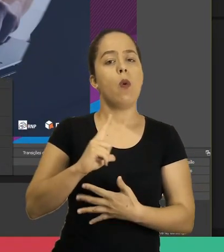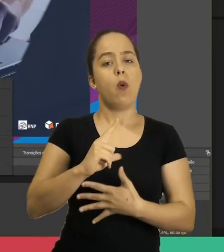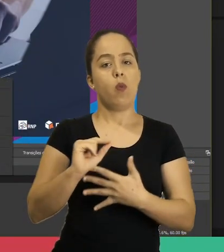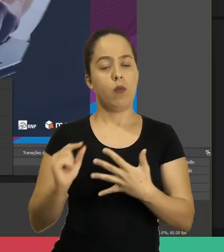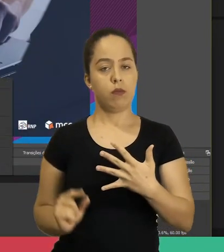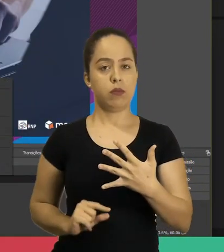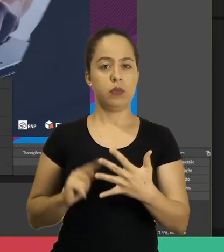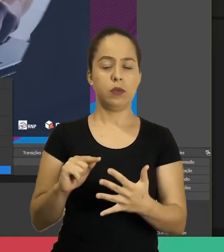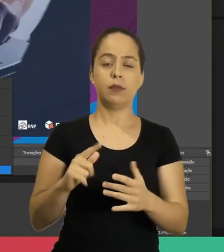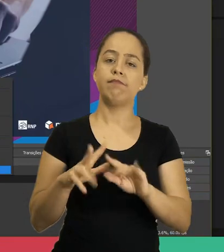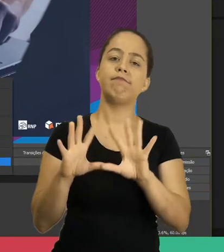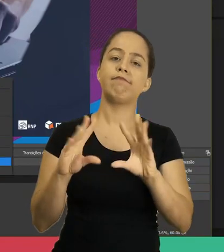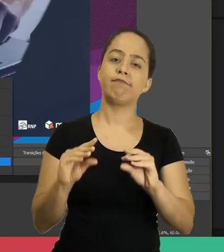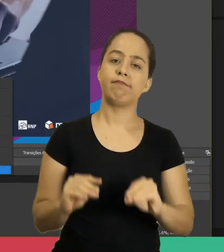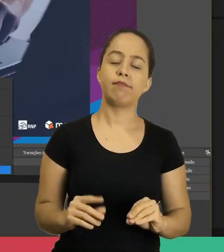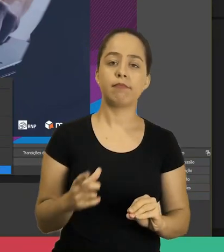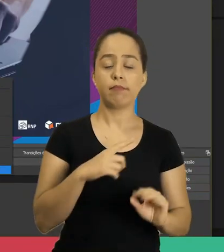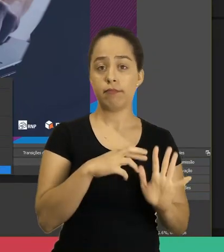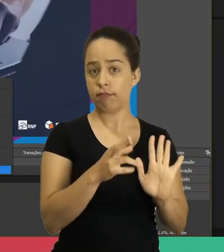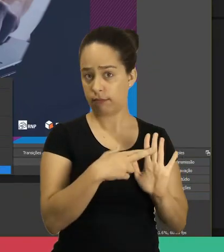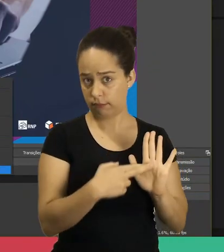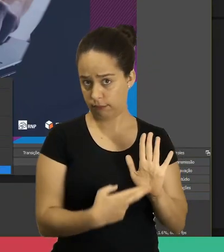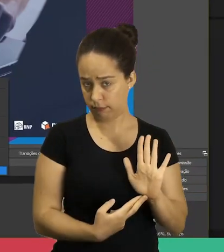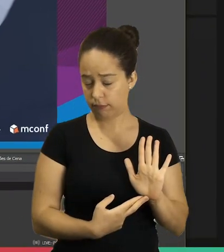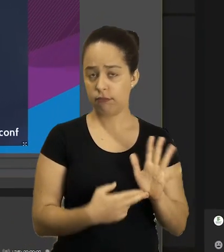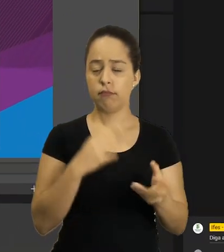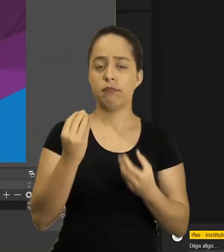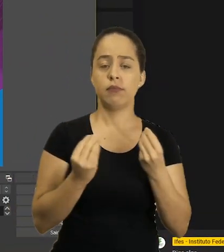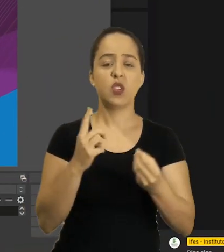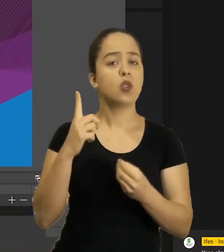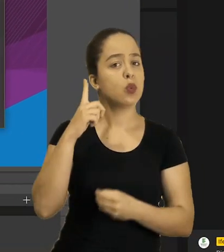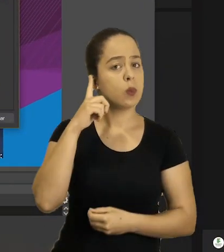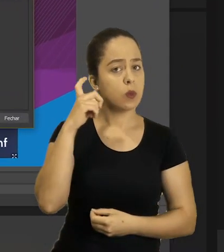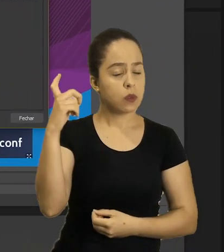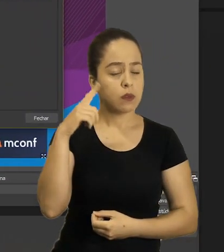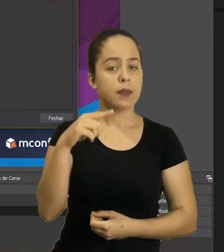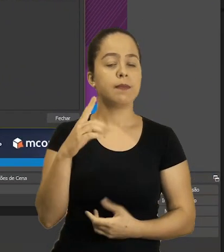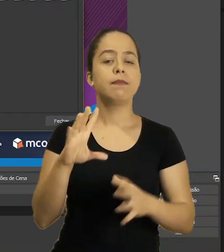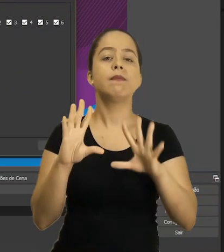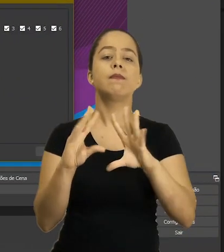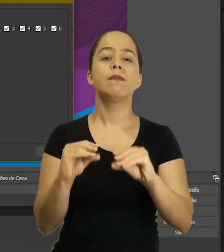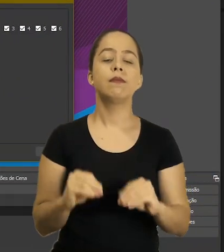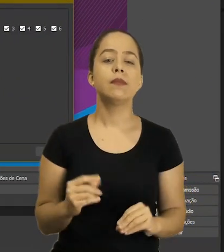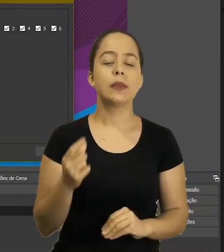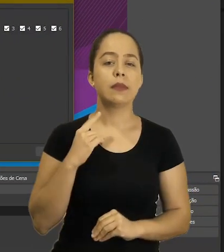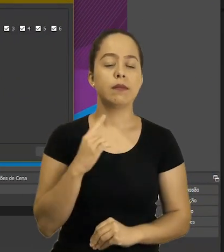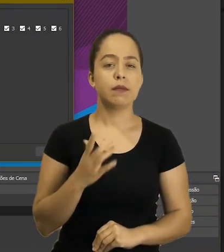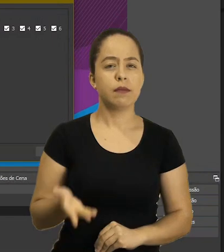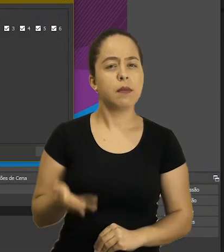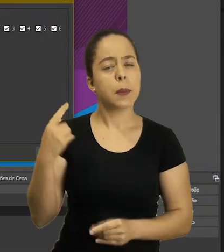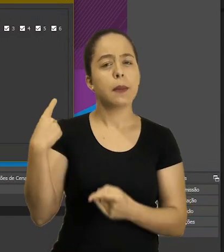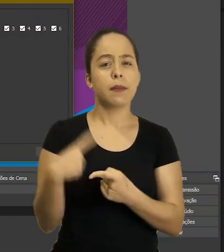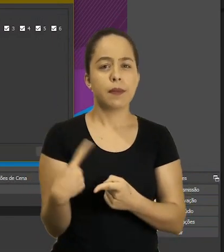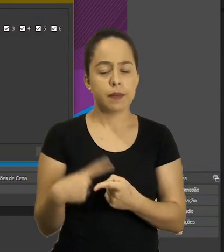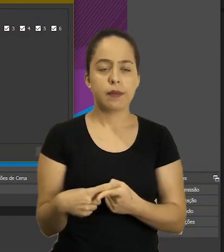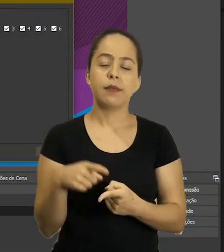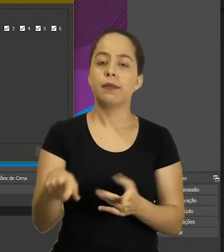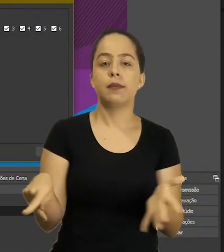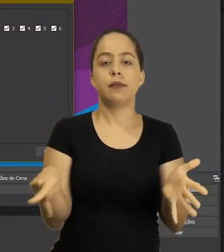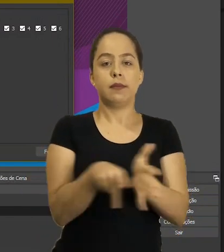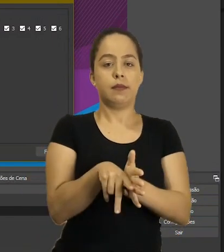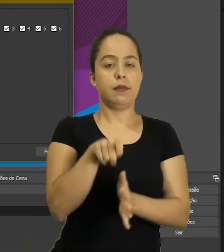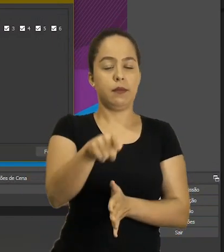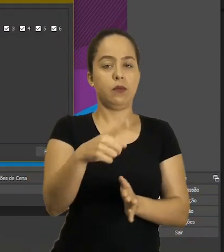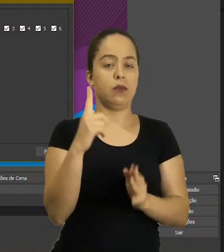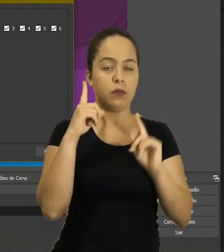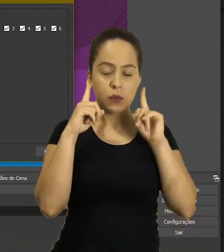você consegue mexer aqui nas opções tem algumas propriedades aqui pra você mexer no som deixar mais